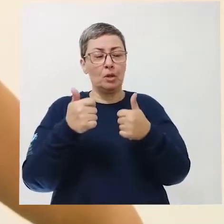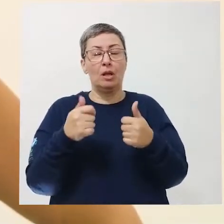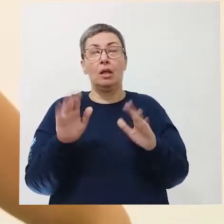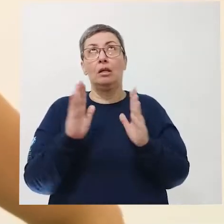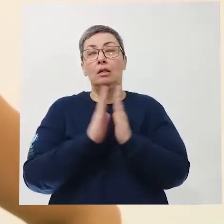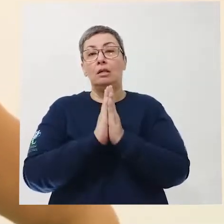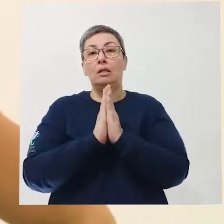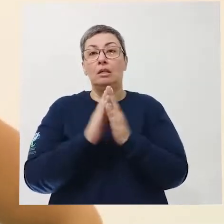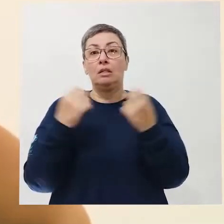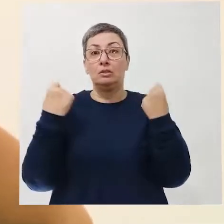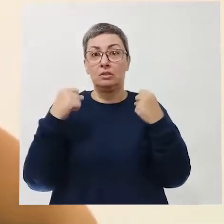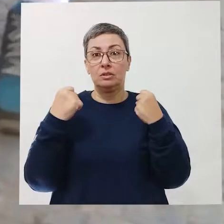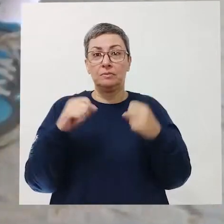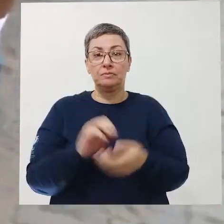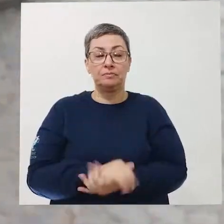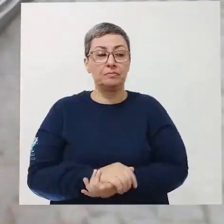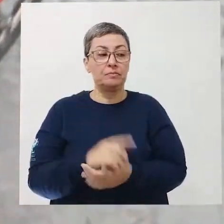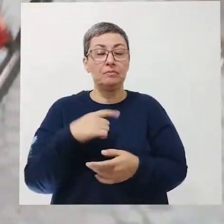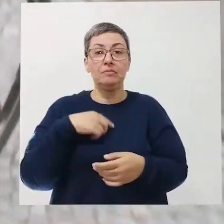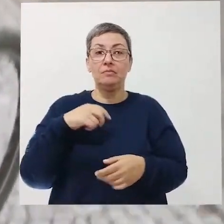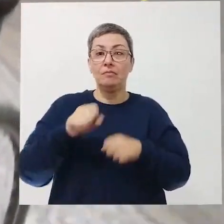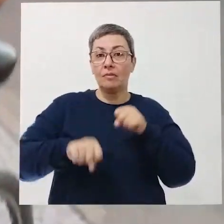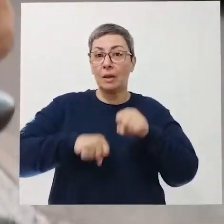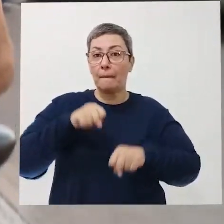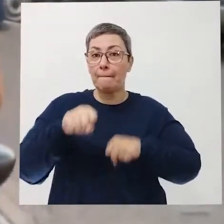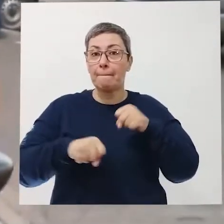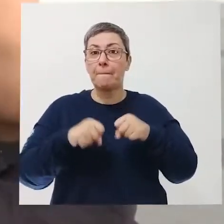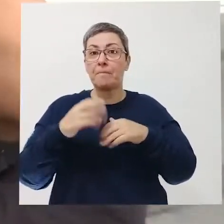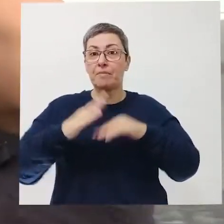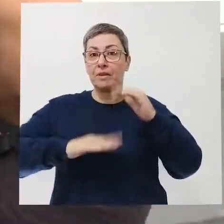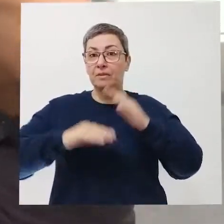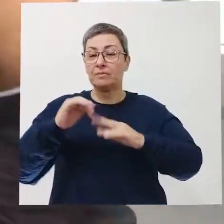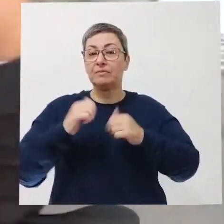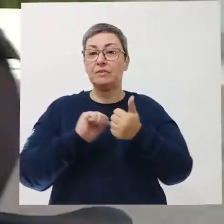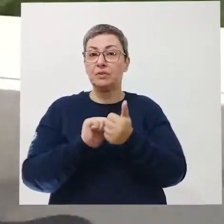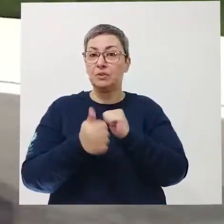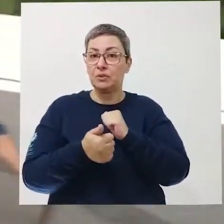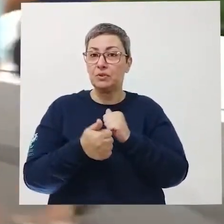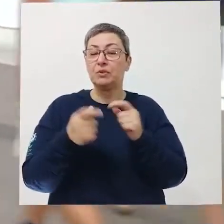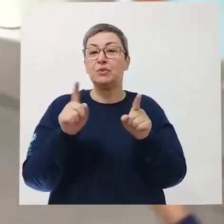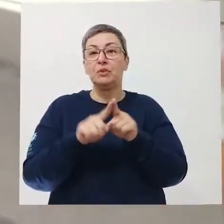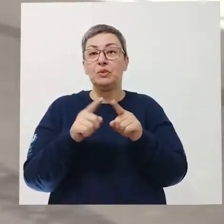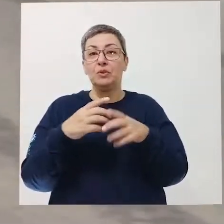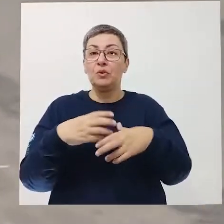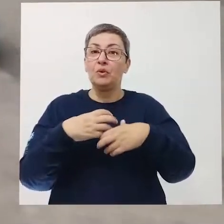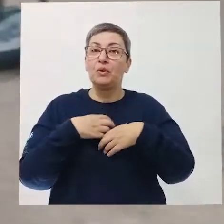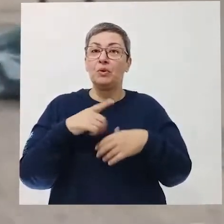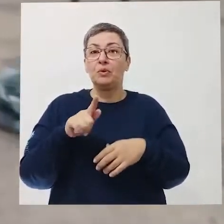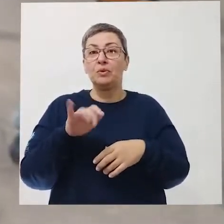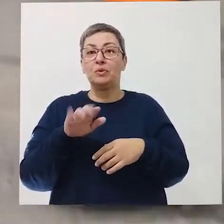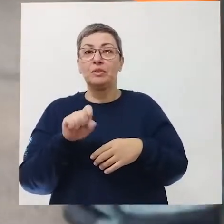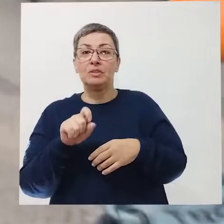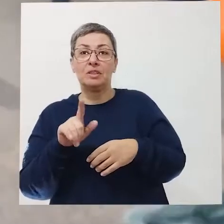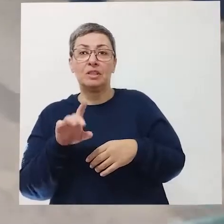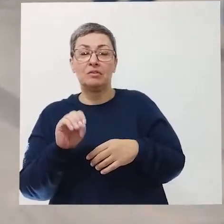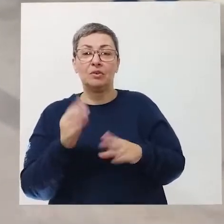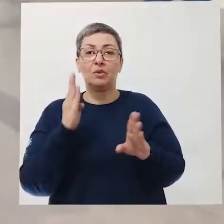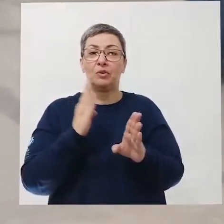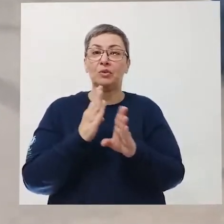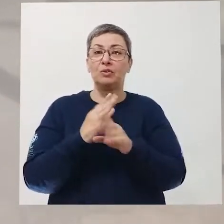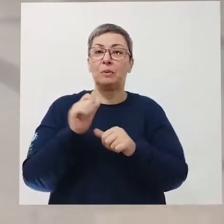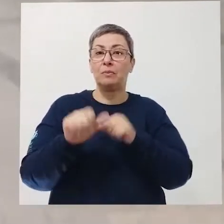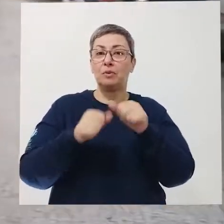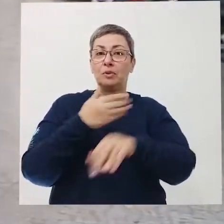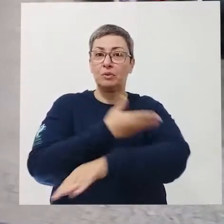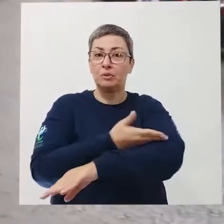graças a Deus e graças à atividade física. Andar de bicicleta e praticar esportes também foi a forma que o Gustavo encontrou para mudar